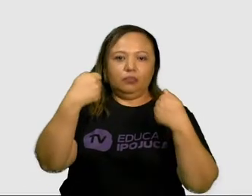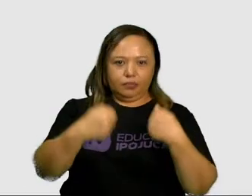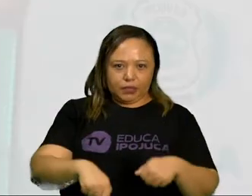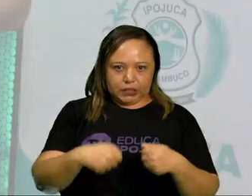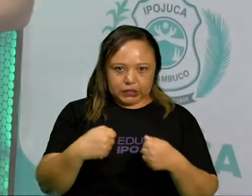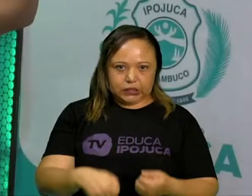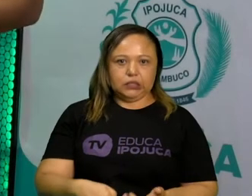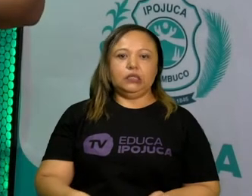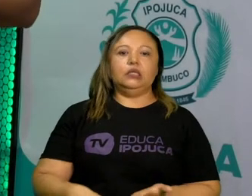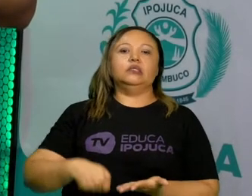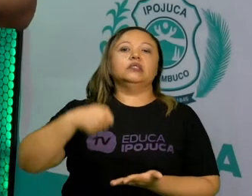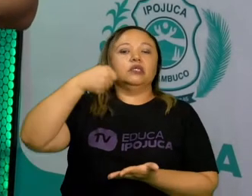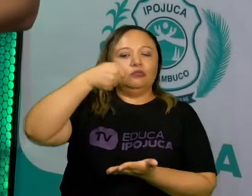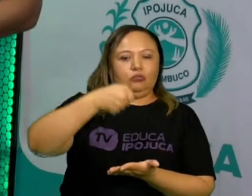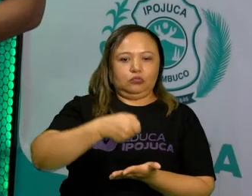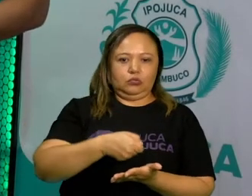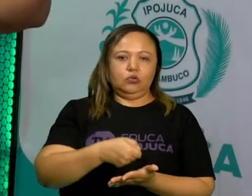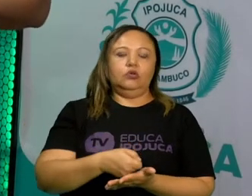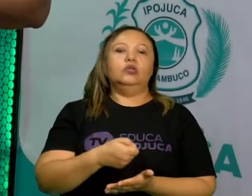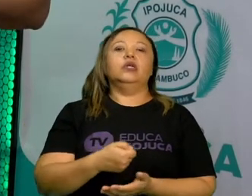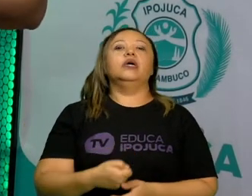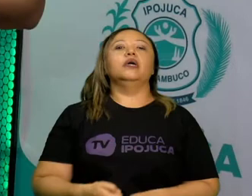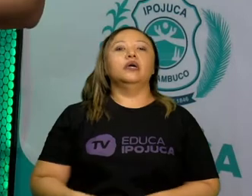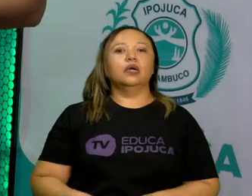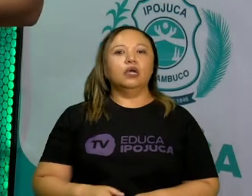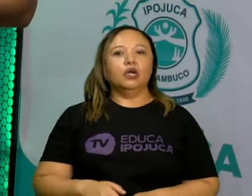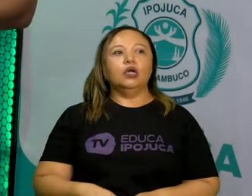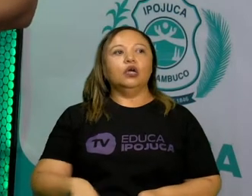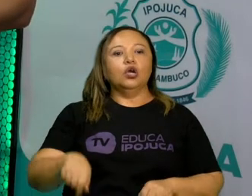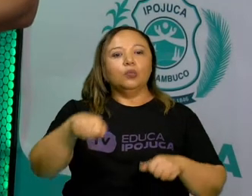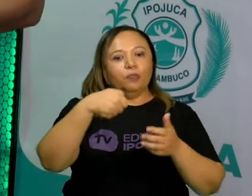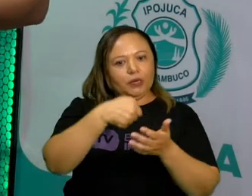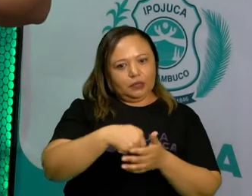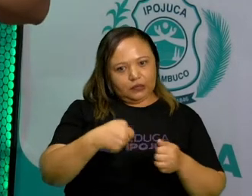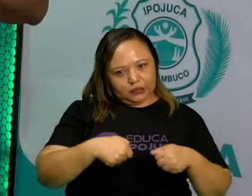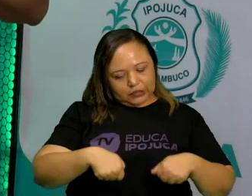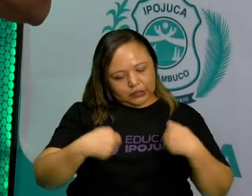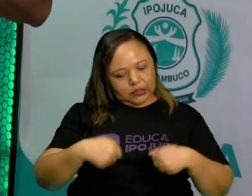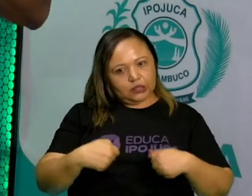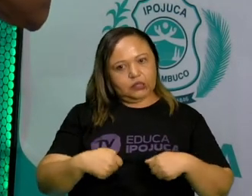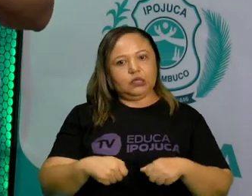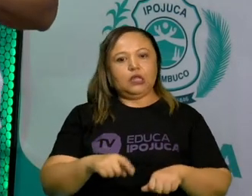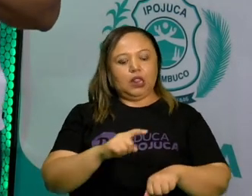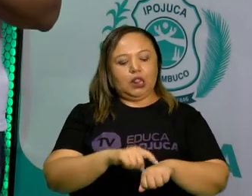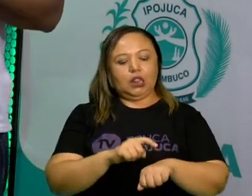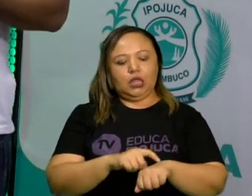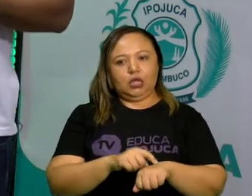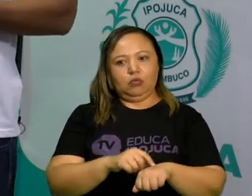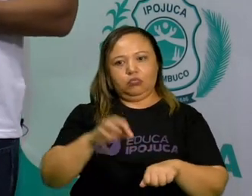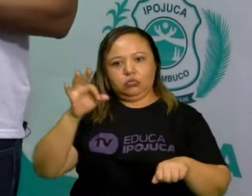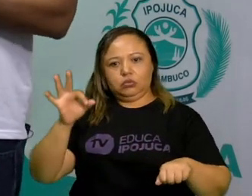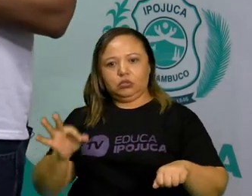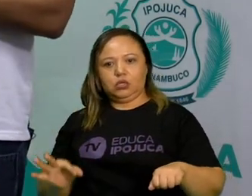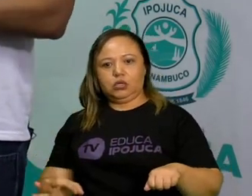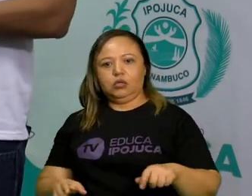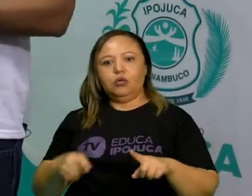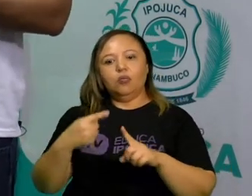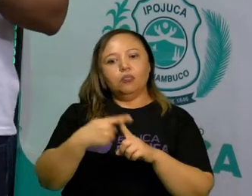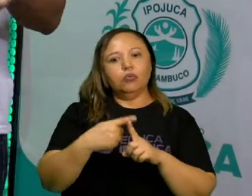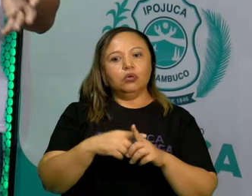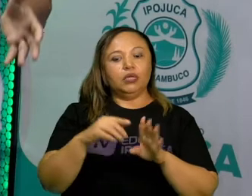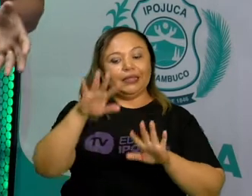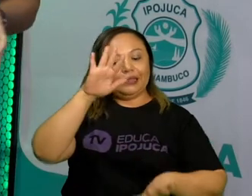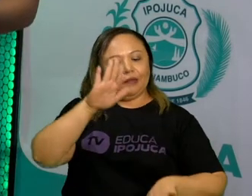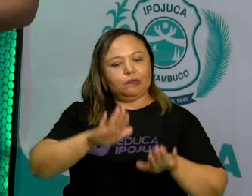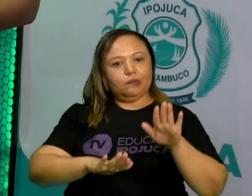provocar malefícios, como o sedentarismo e o isolamento social, tá? Assim como outras consequências, o que